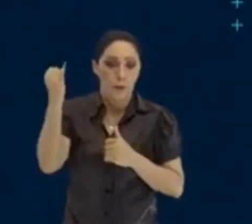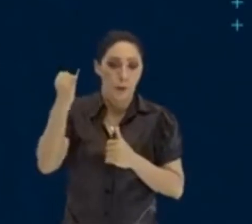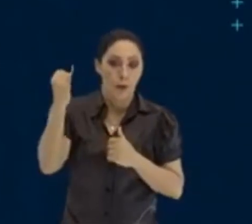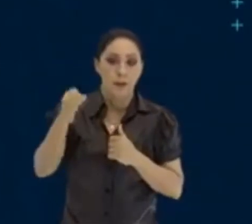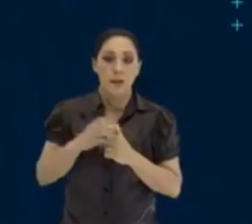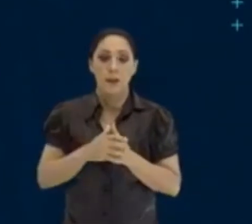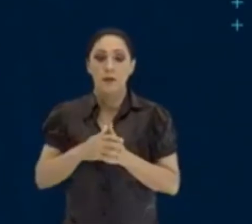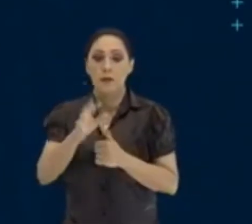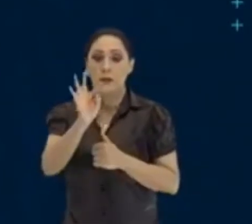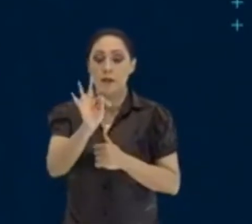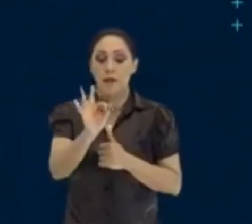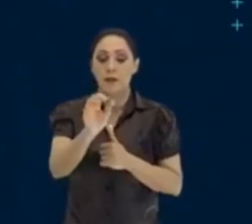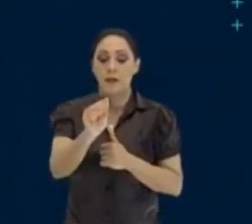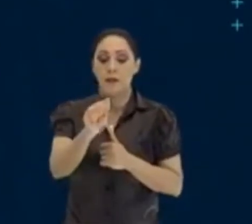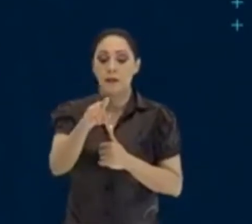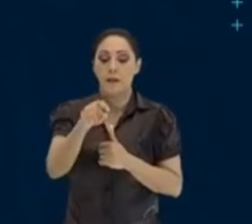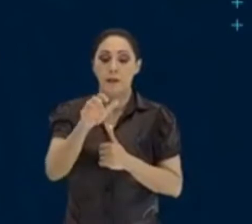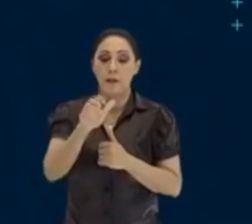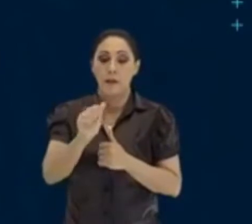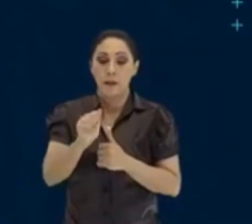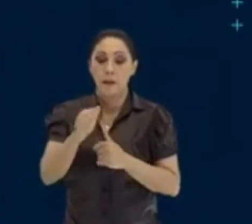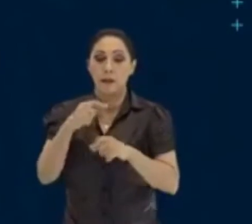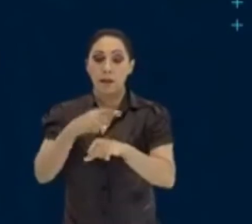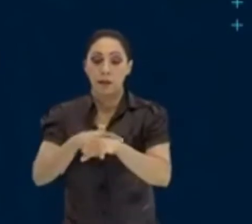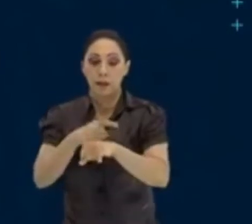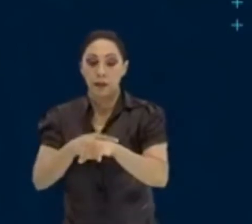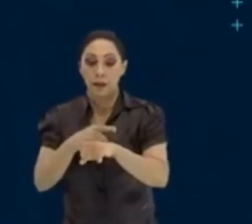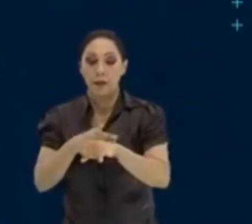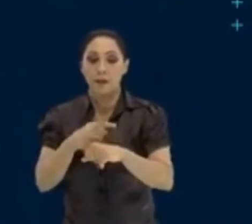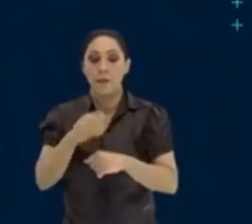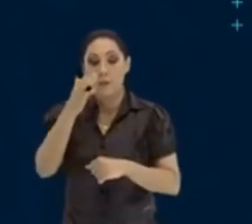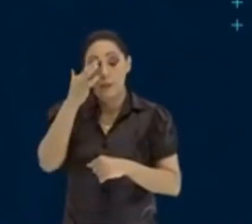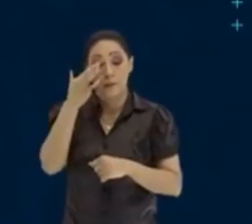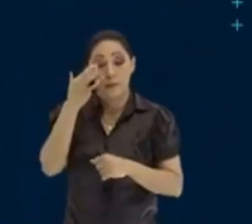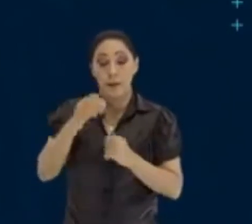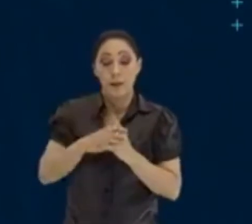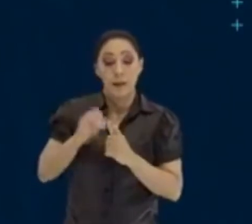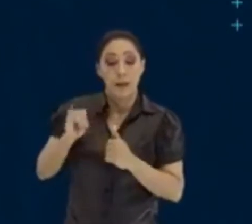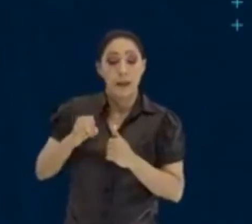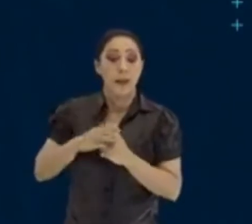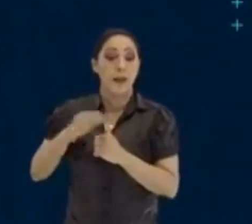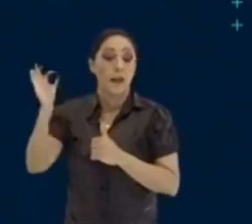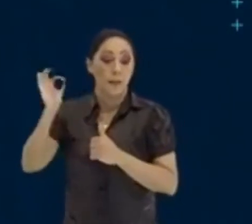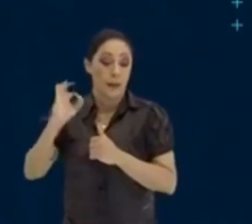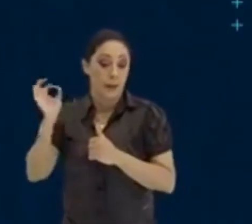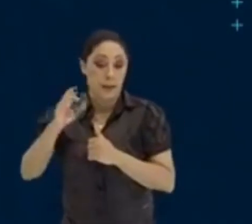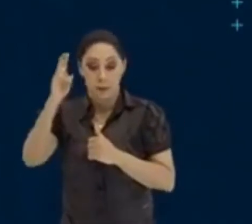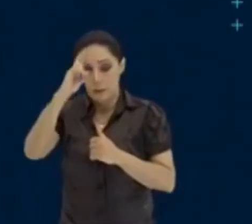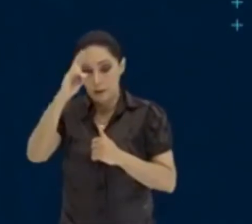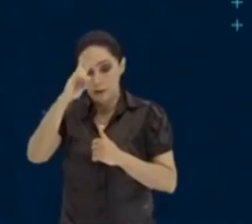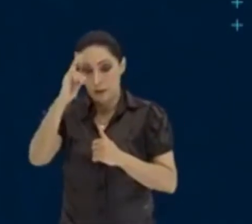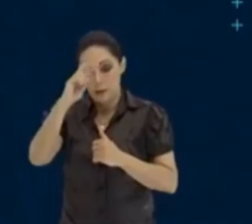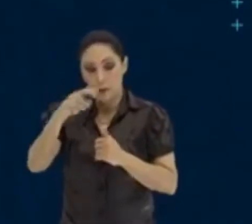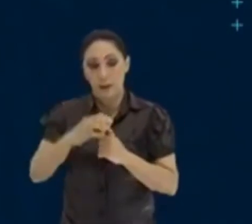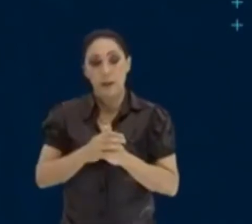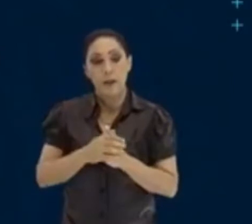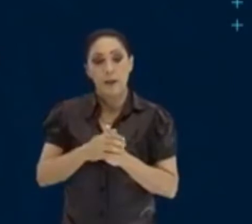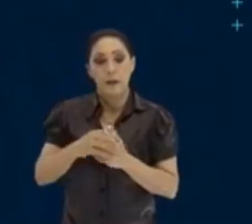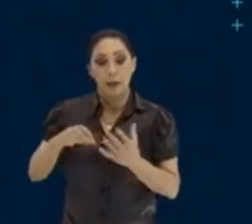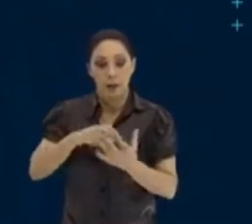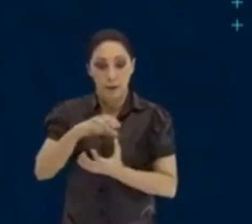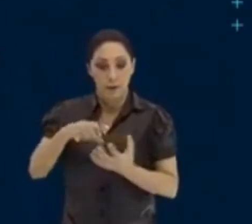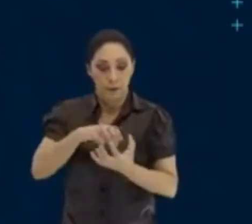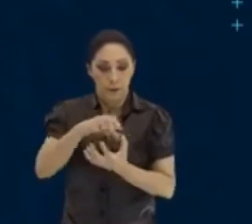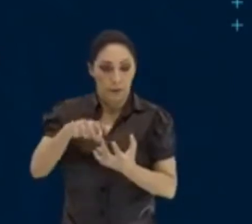taxa e o tempo. Não interessa se a taxa é unitária, se ela é percentual, mas só lembrando que na nossa fórmula, como estava